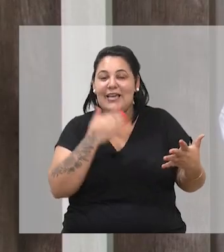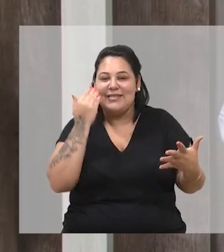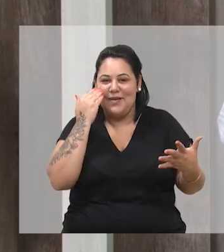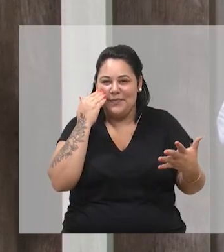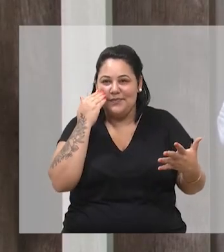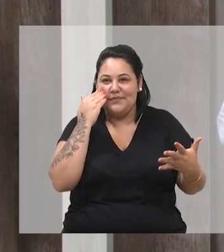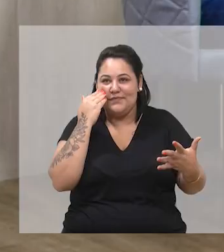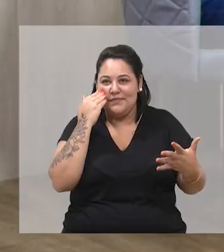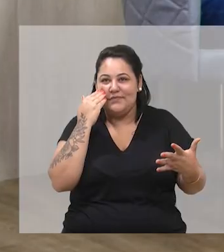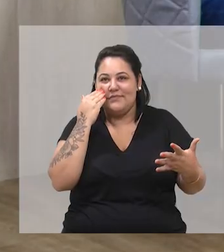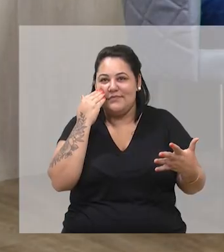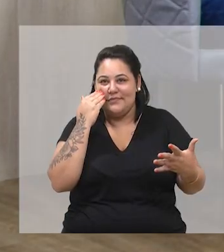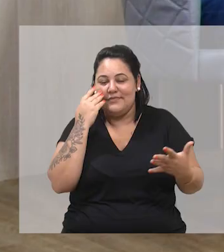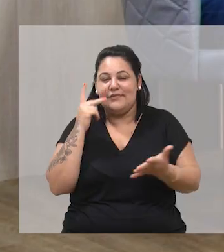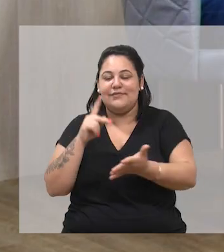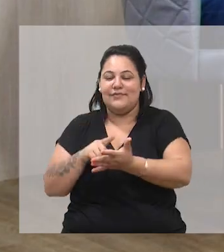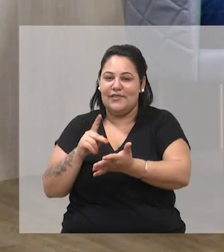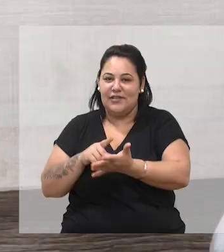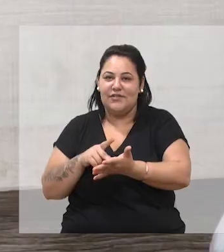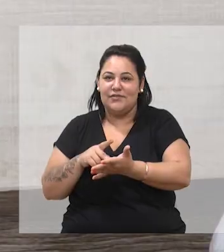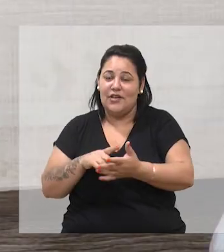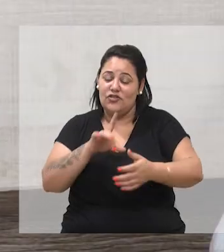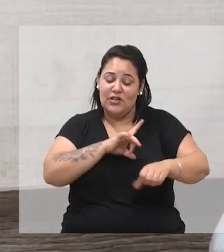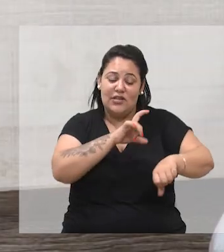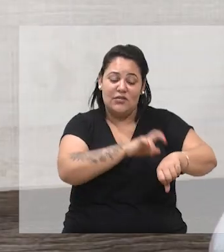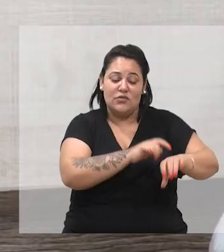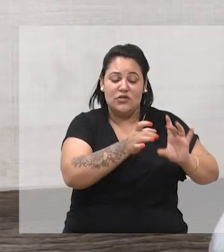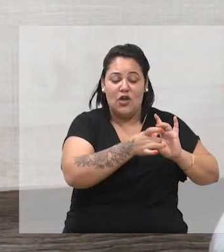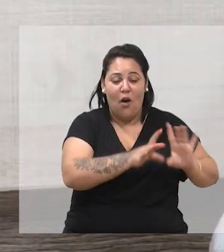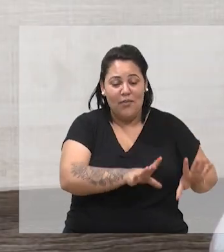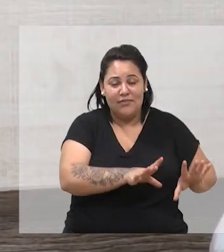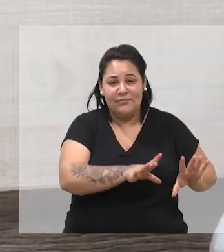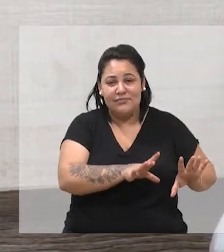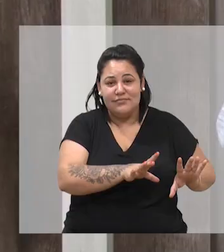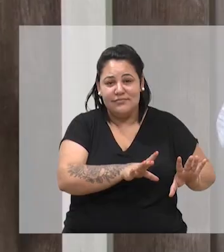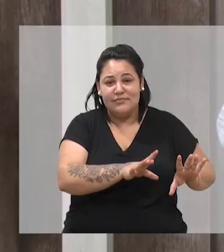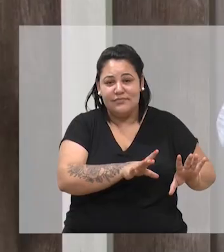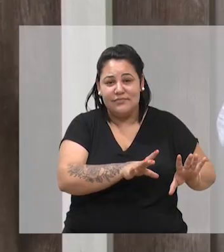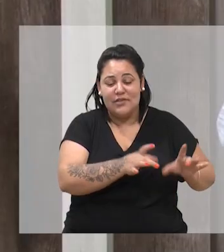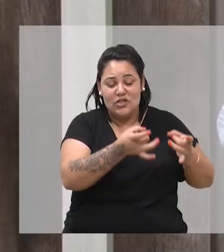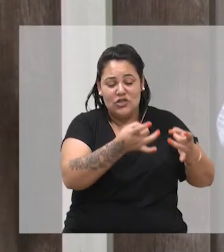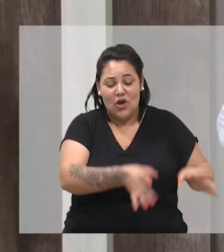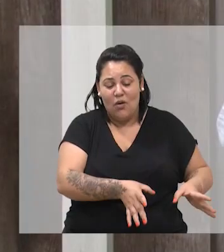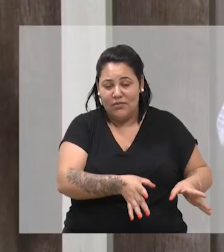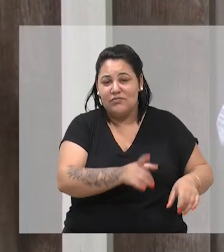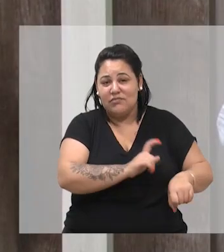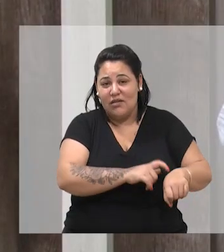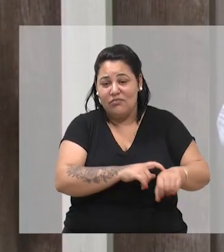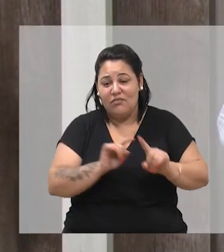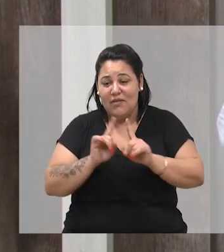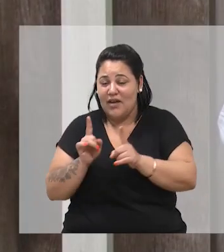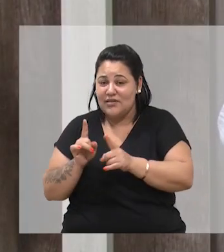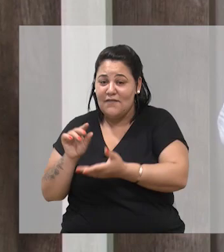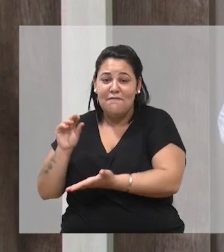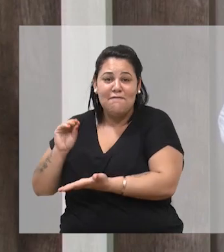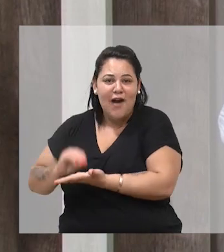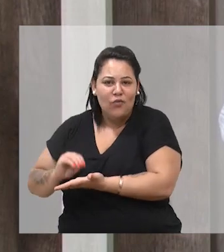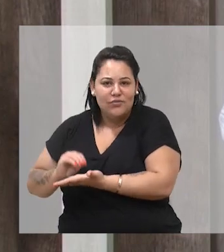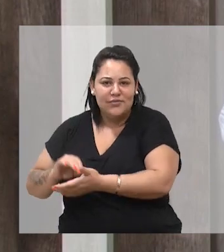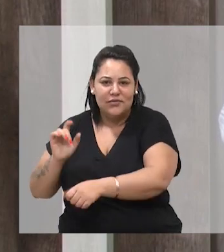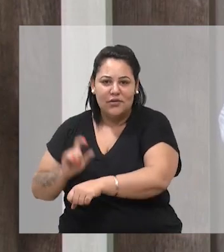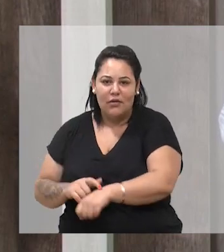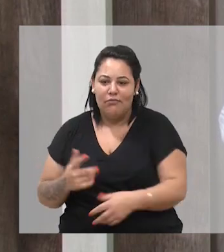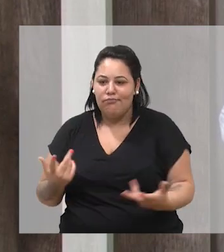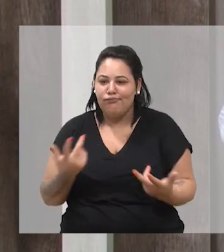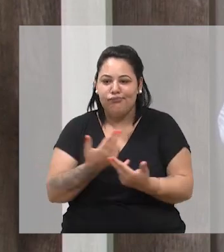platúrio. Pesias? É. Ah, boa, mas eu... Isso aí faz parte do mistério. Faz parte